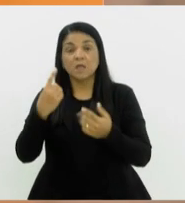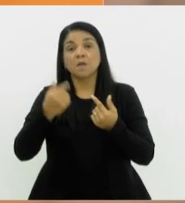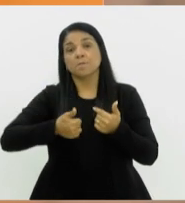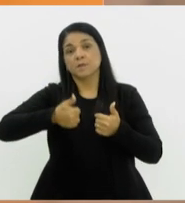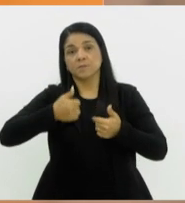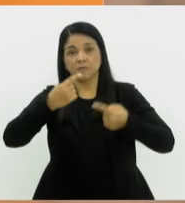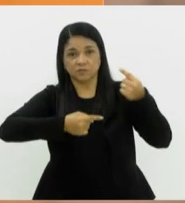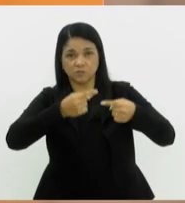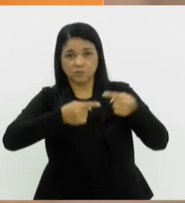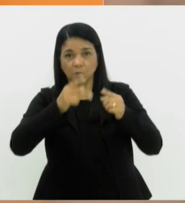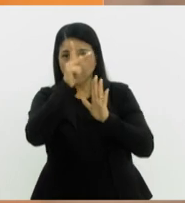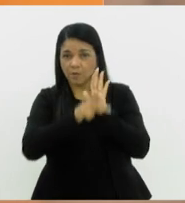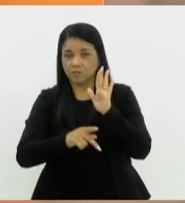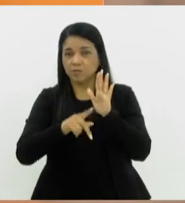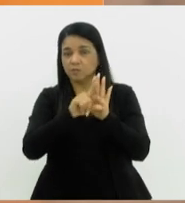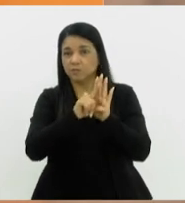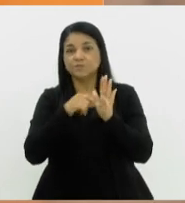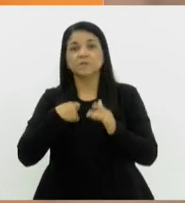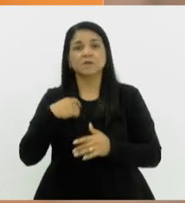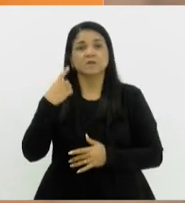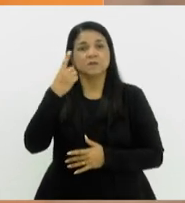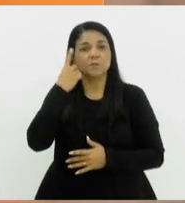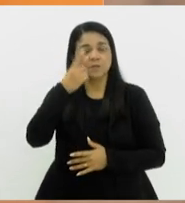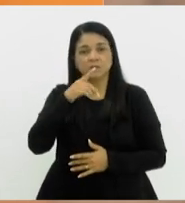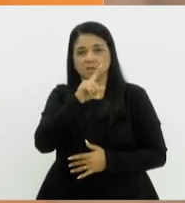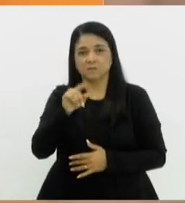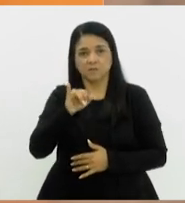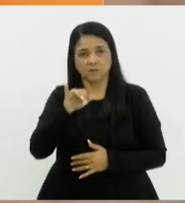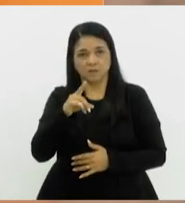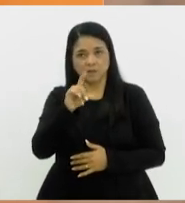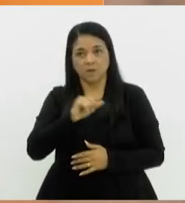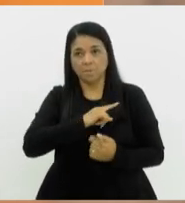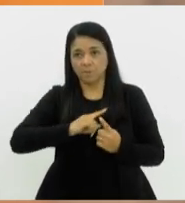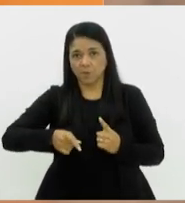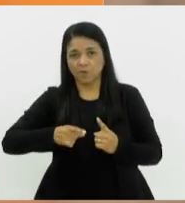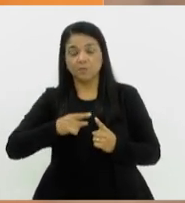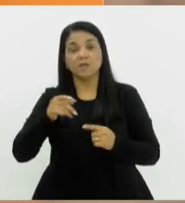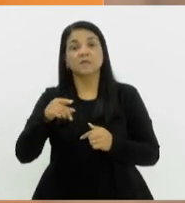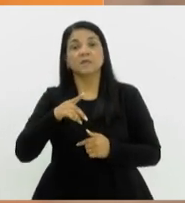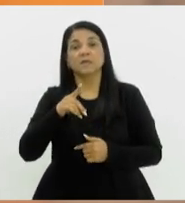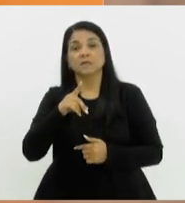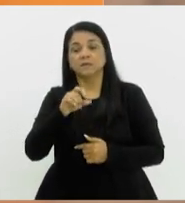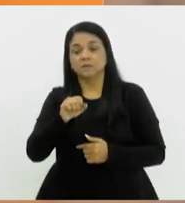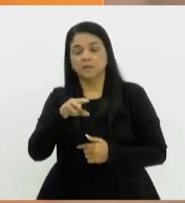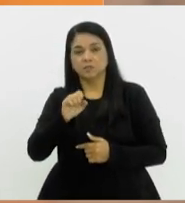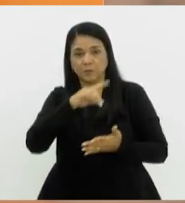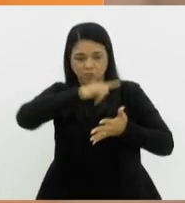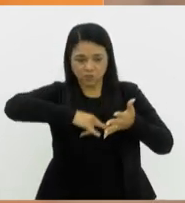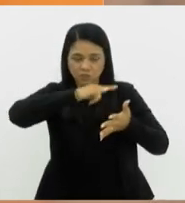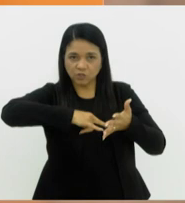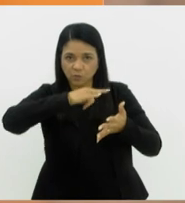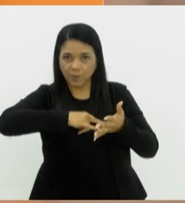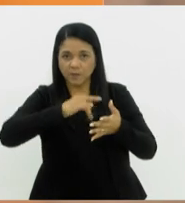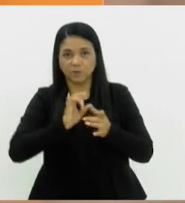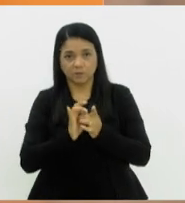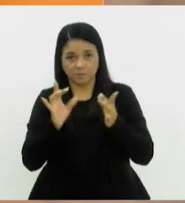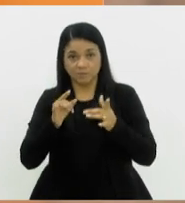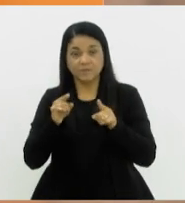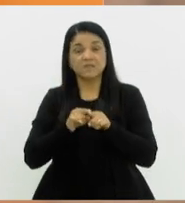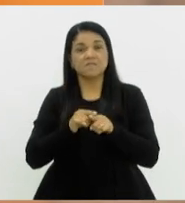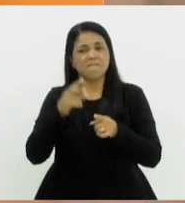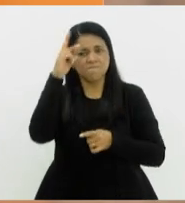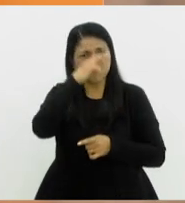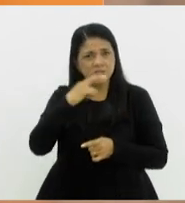projeto da deputada Zeidã, que proíbe o Conselho Regional de Despachantes Documentalistas de realizar atividades